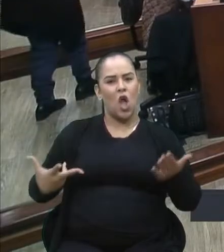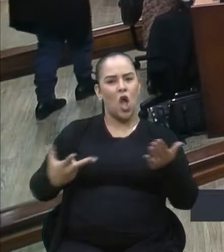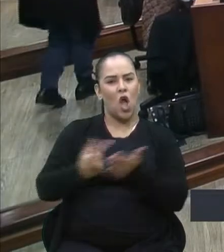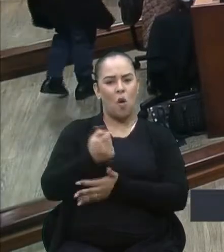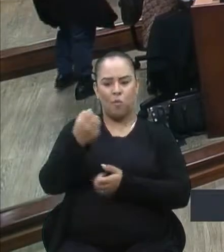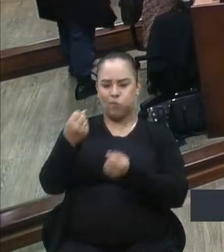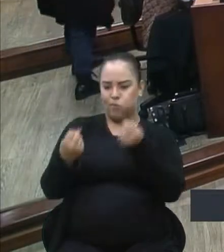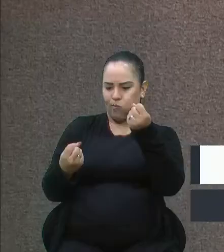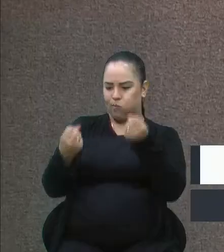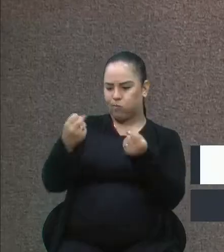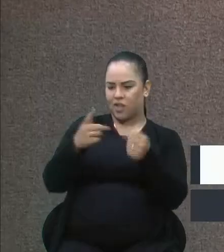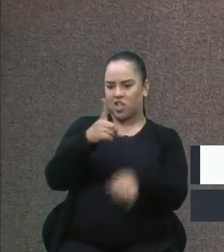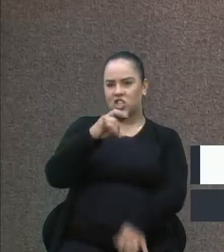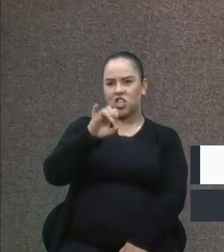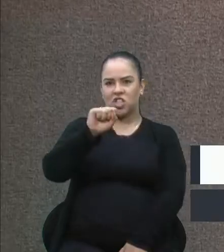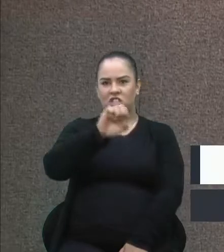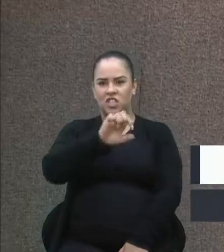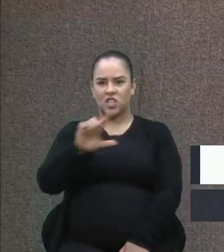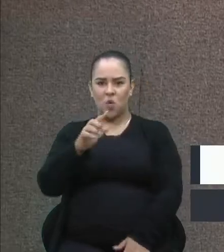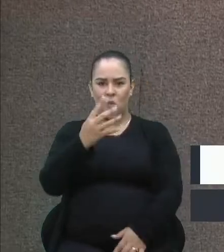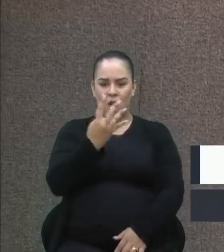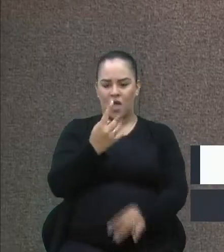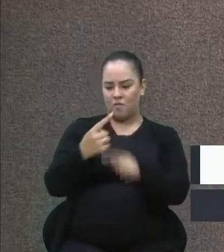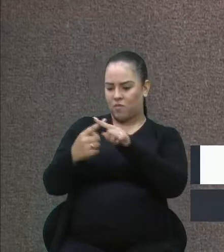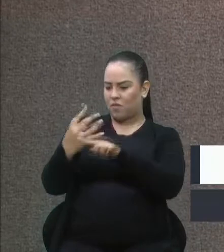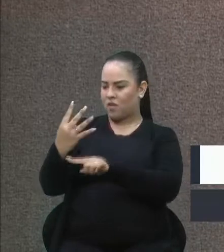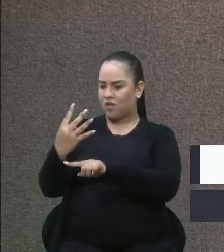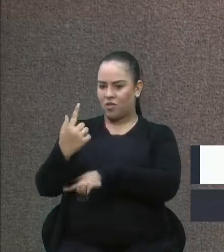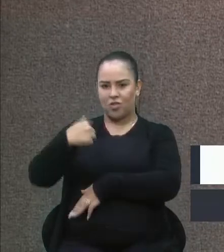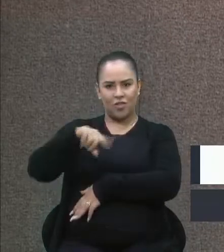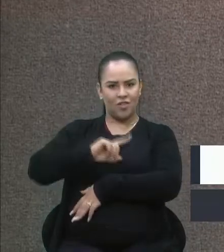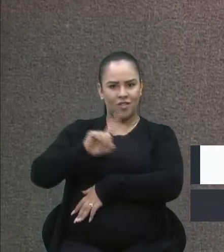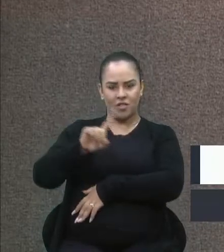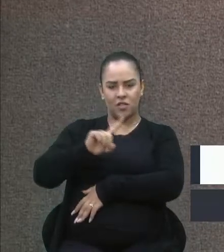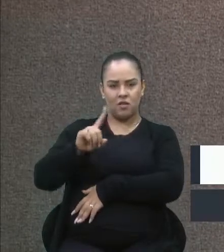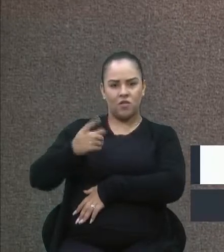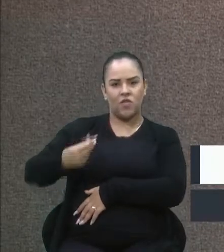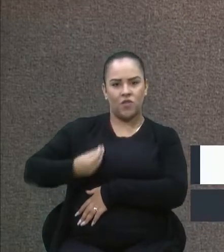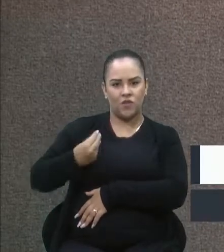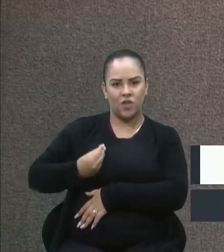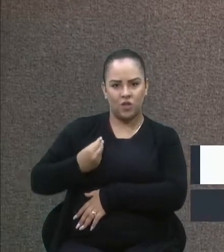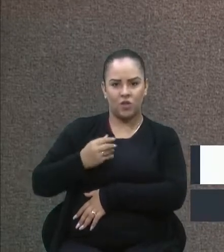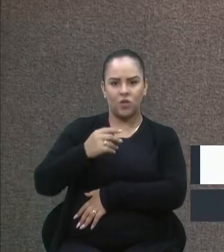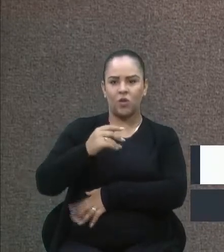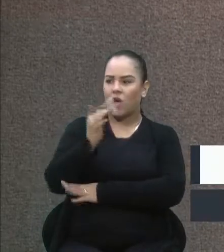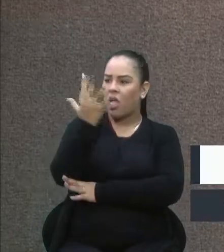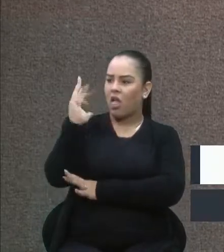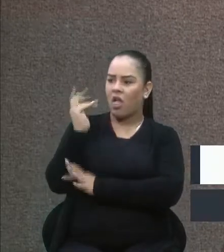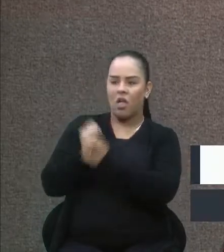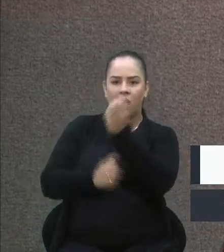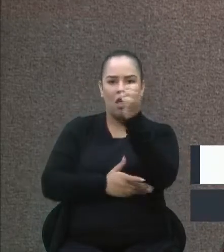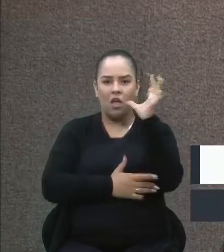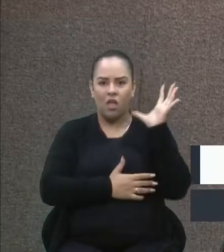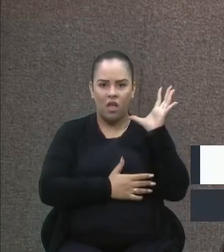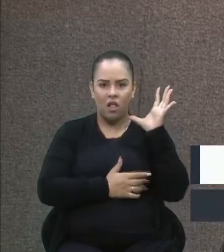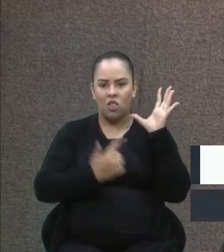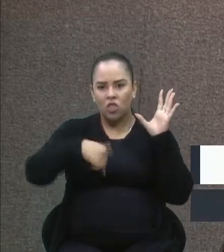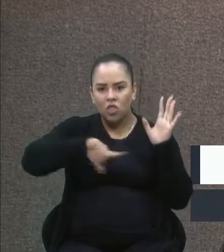diesel, cabine dupla 4x4, porque a gente não vive no Pantanal, a gente há tempos atrás aqui aprovou nessa casa